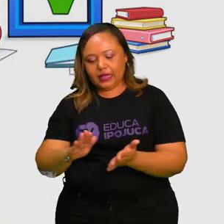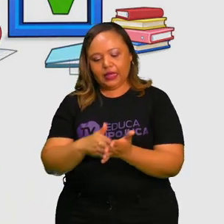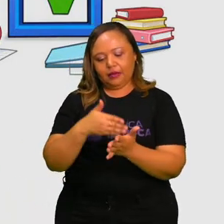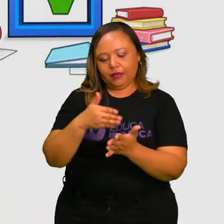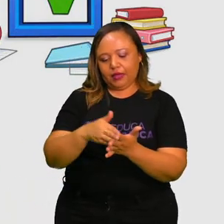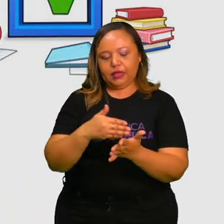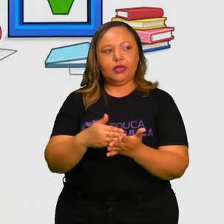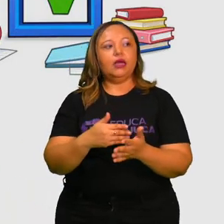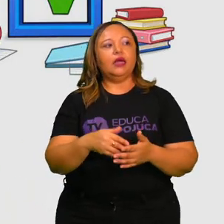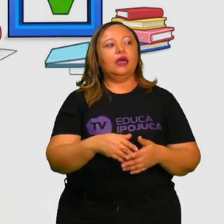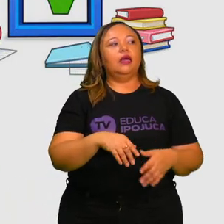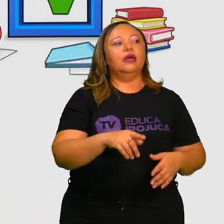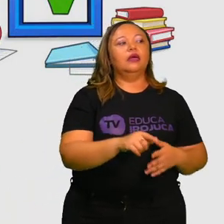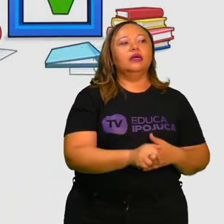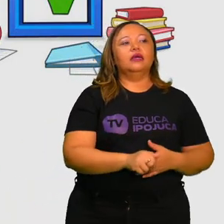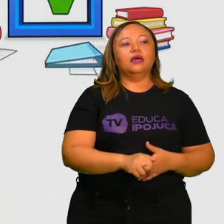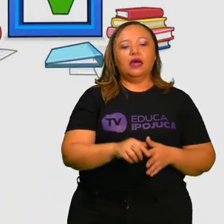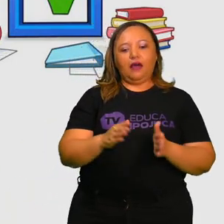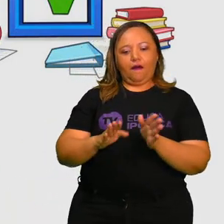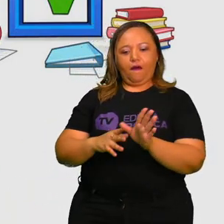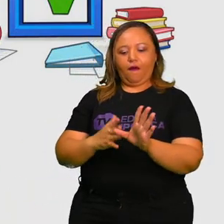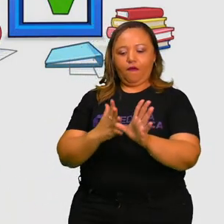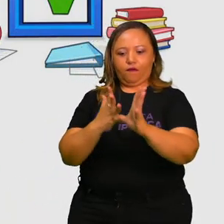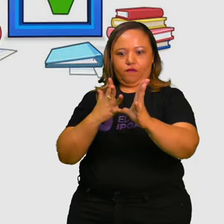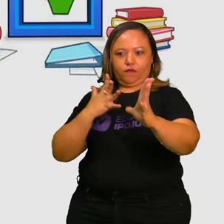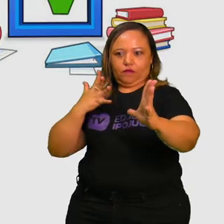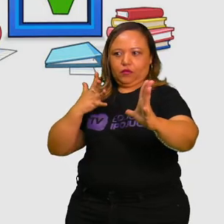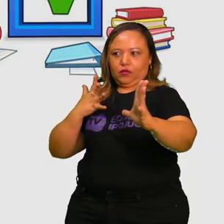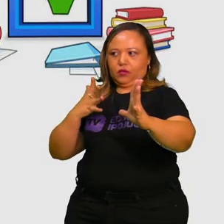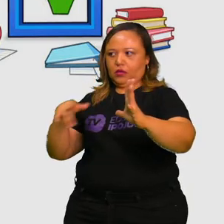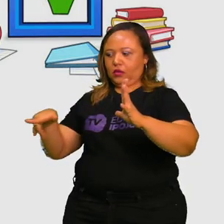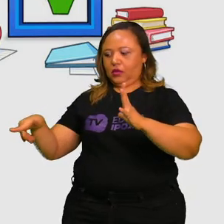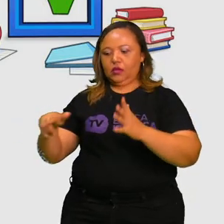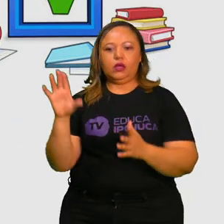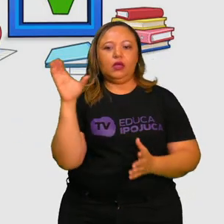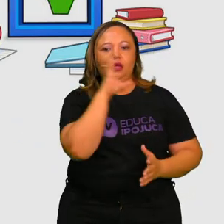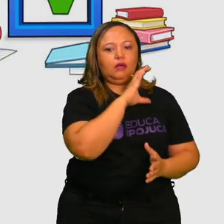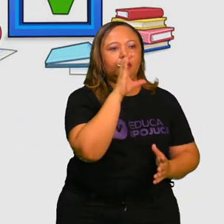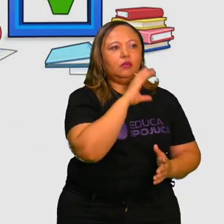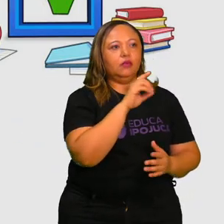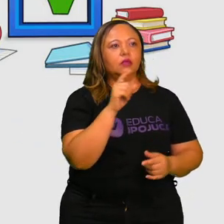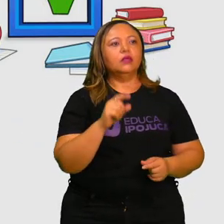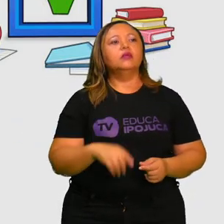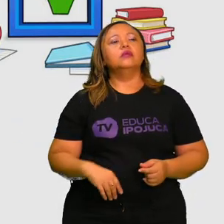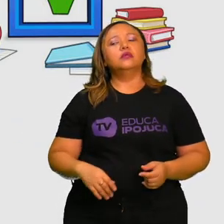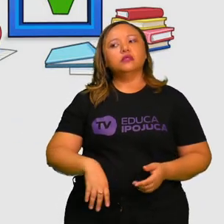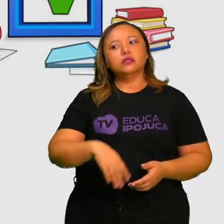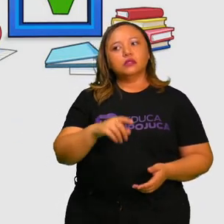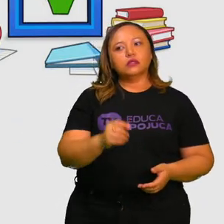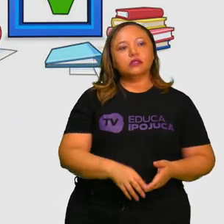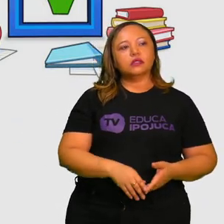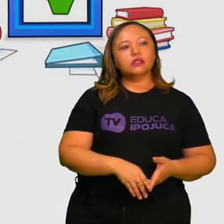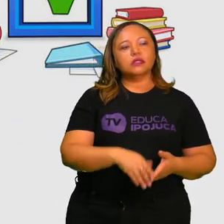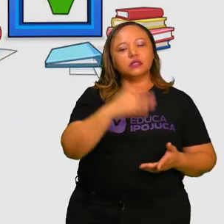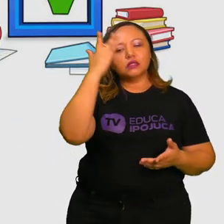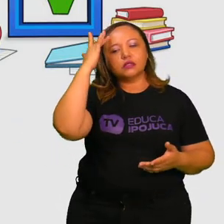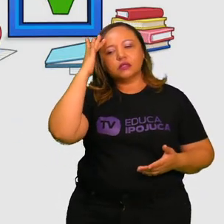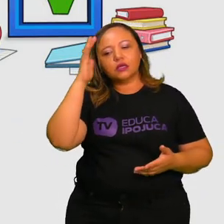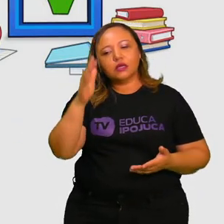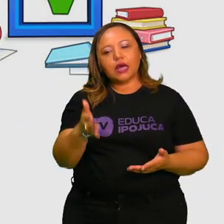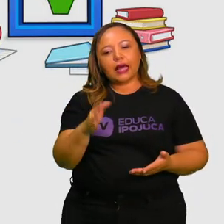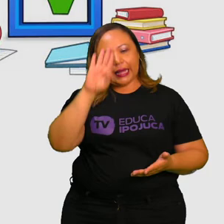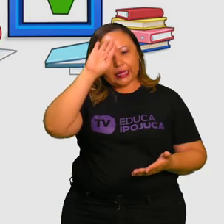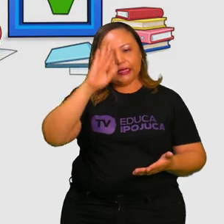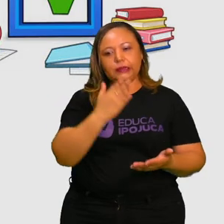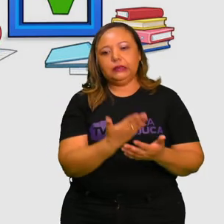vocês é vão responder aí no caderno de vocês. Vocês concordam com essas leis de Murphy? Por meio do currículo que nós